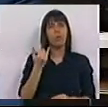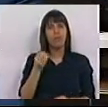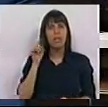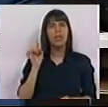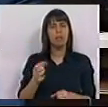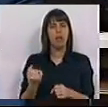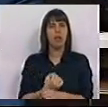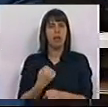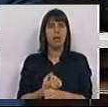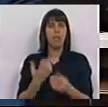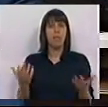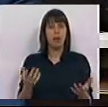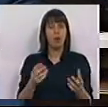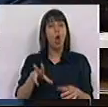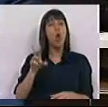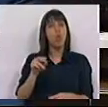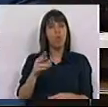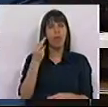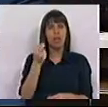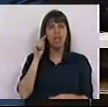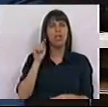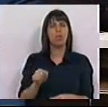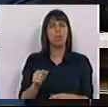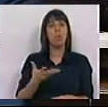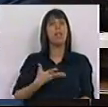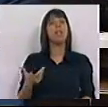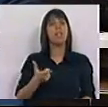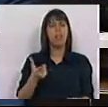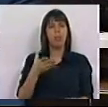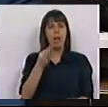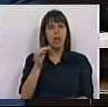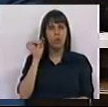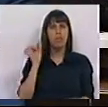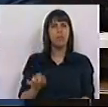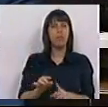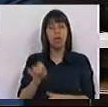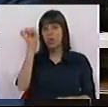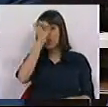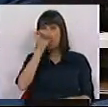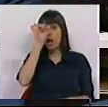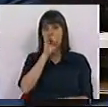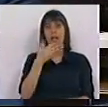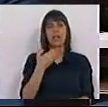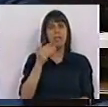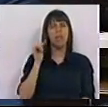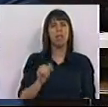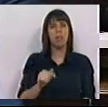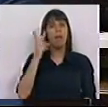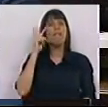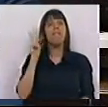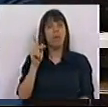mil empregos, novembro 3 mil, dezembro 14 mil, janeiro 7 mil,